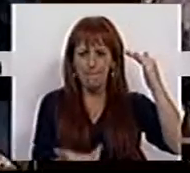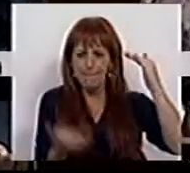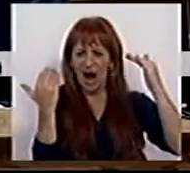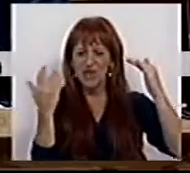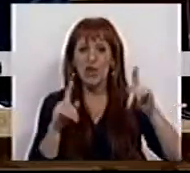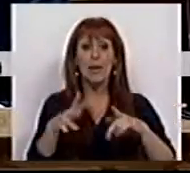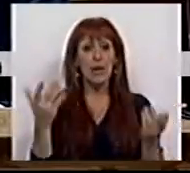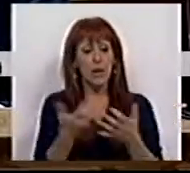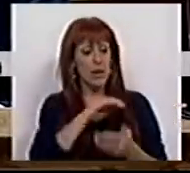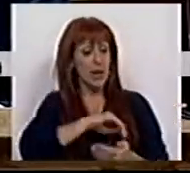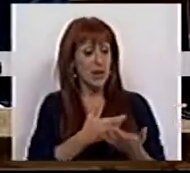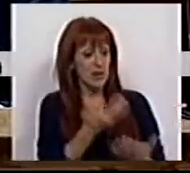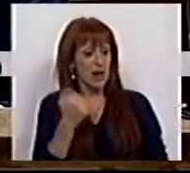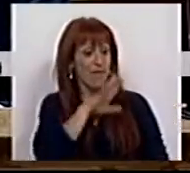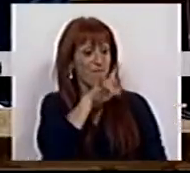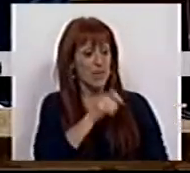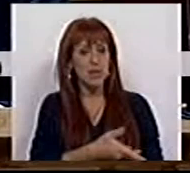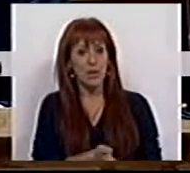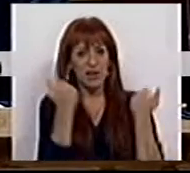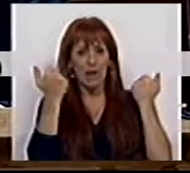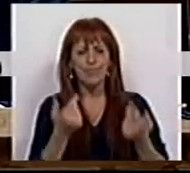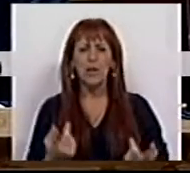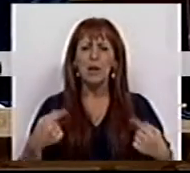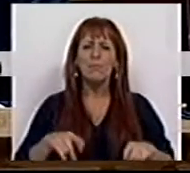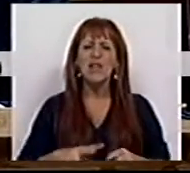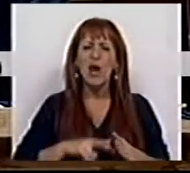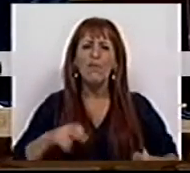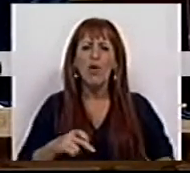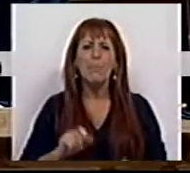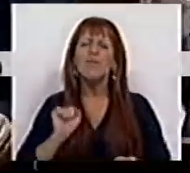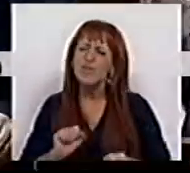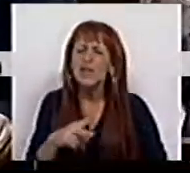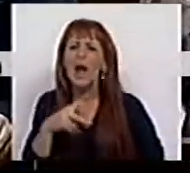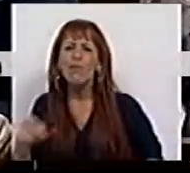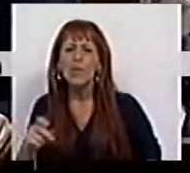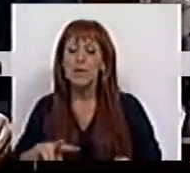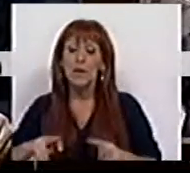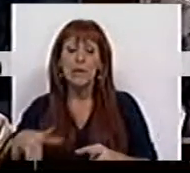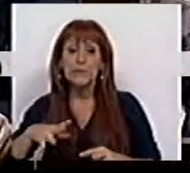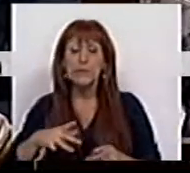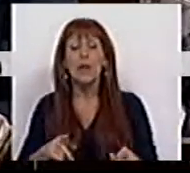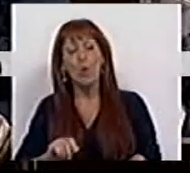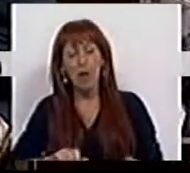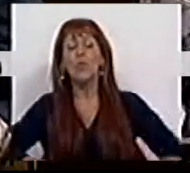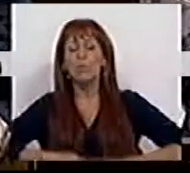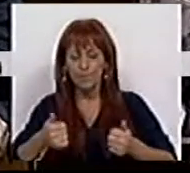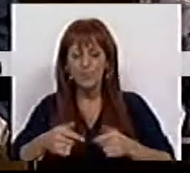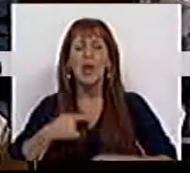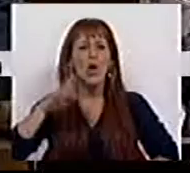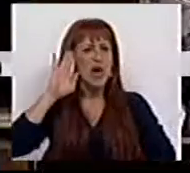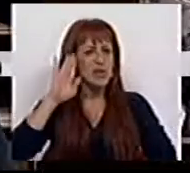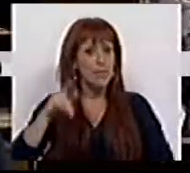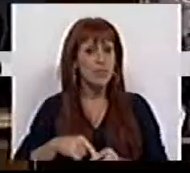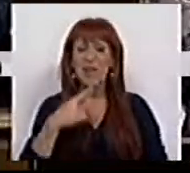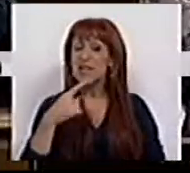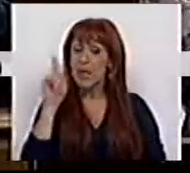e retirava rendimentos às famílias. Mas nem a reforma da reforma corrige o essencial. E nós sabemos,